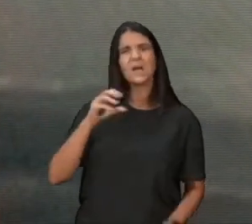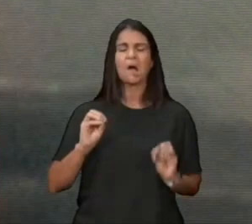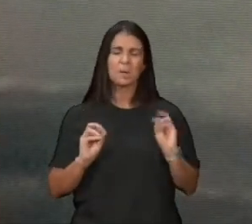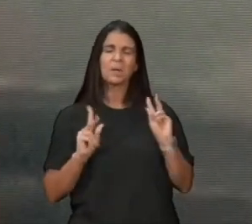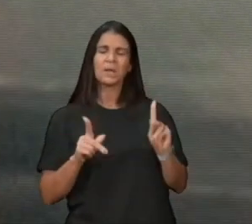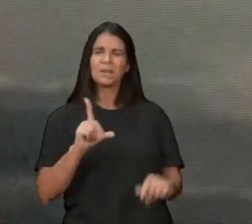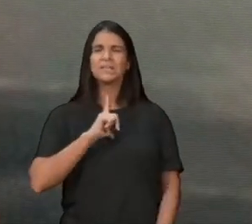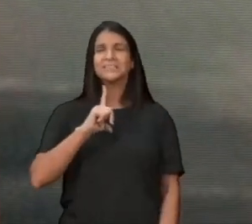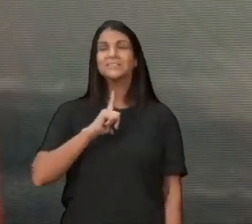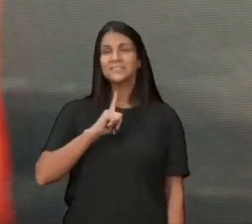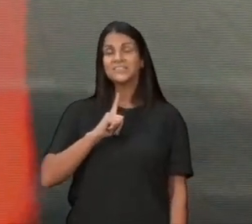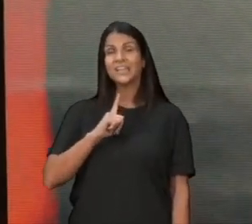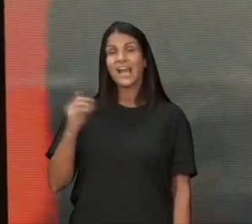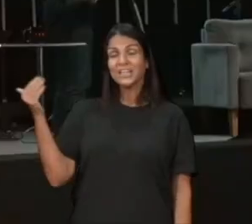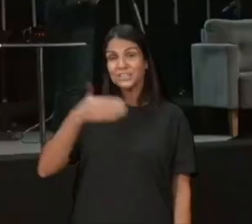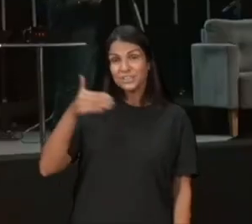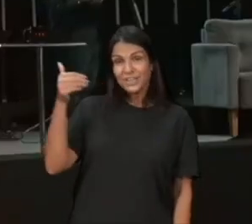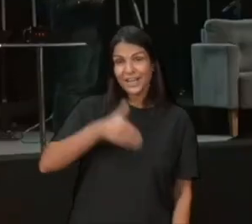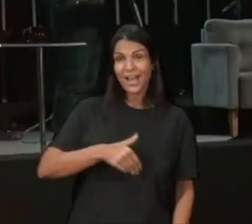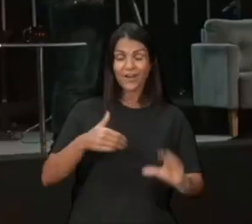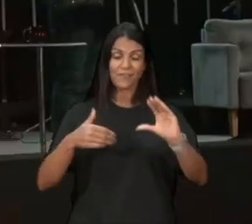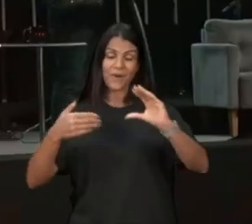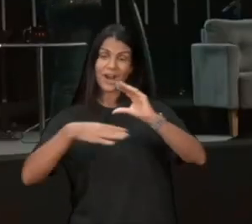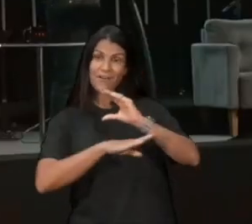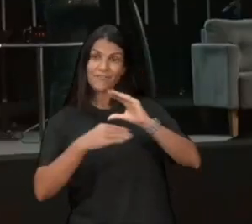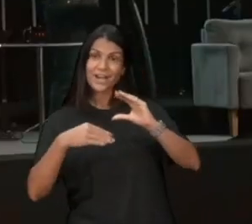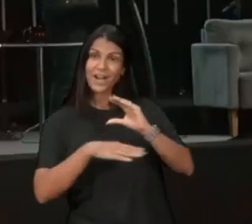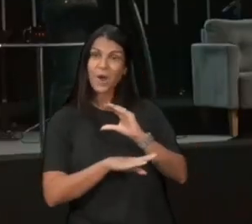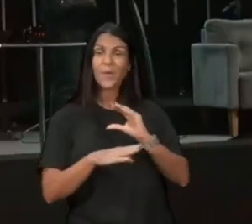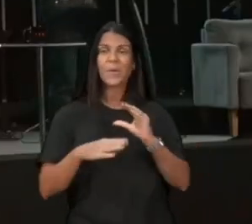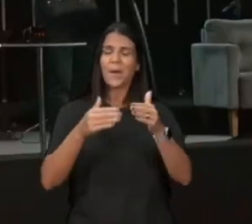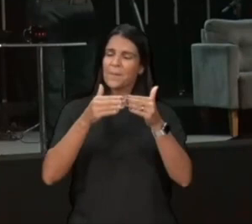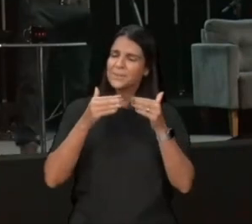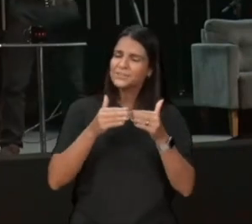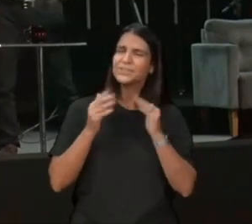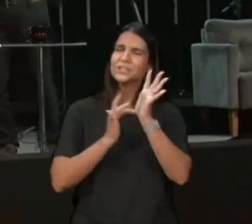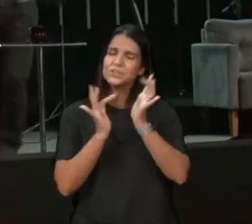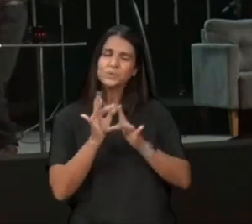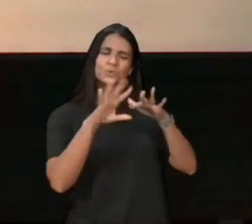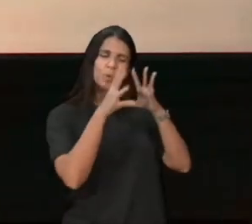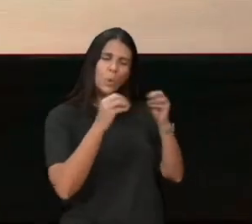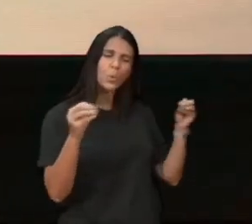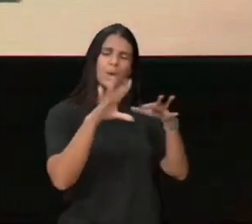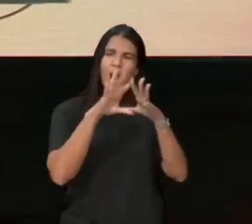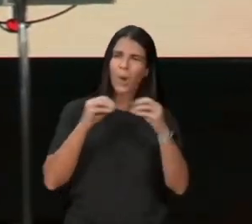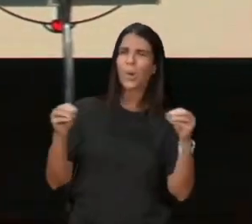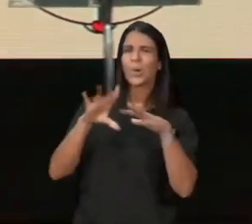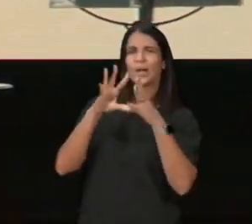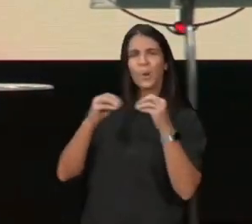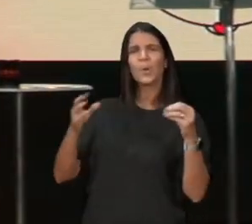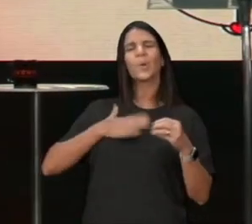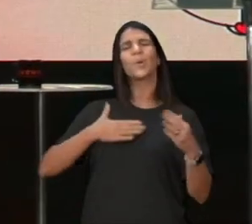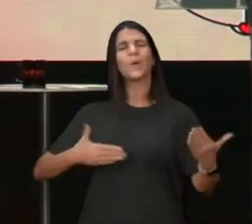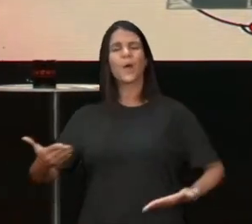Cafarnaum, pedindo que as pessoas, falassem com Jesus, para curar o seu servo, o que a gente entende, é que esse